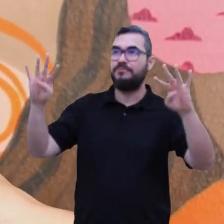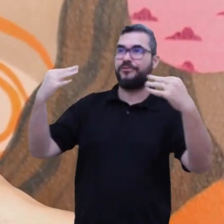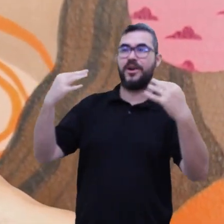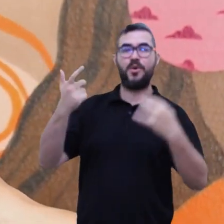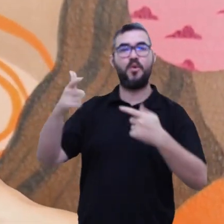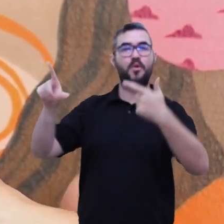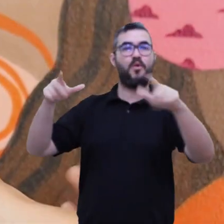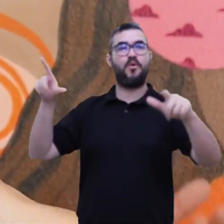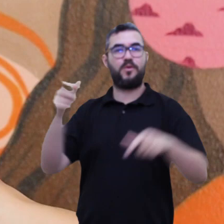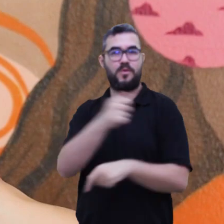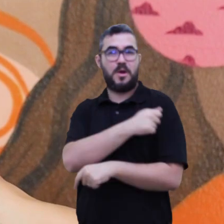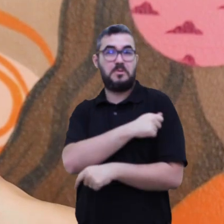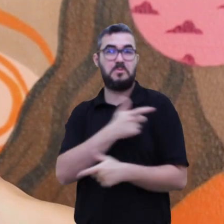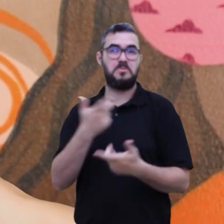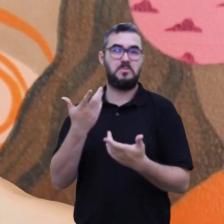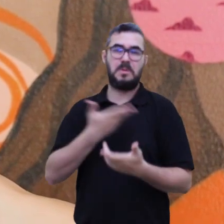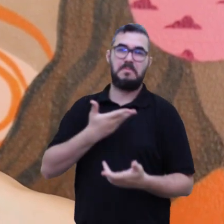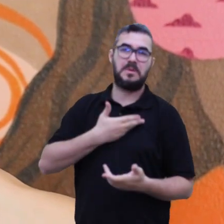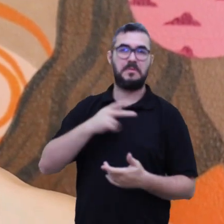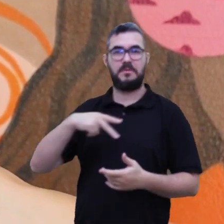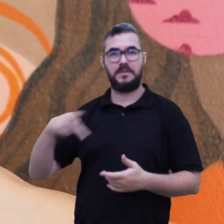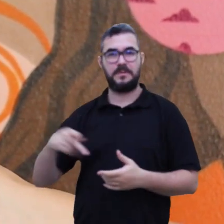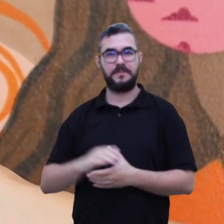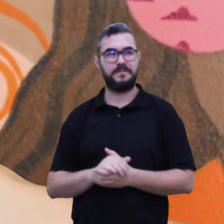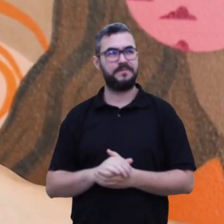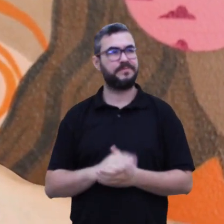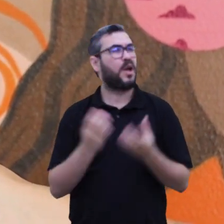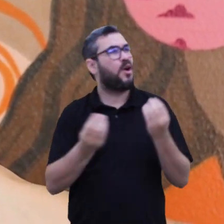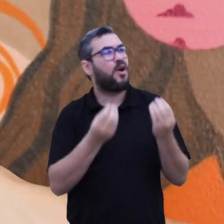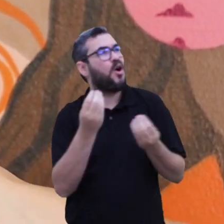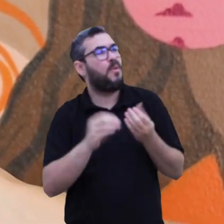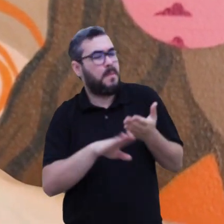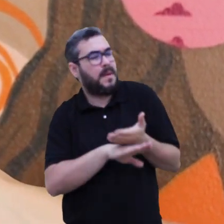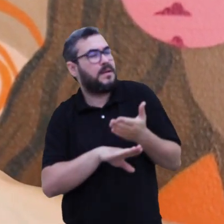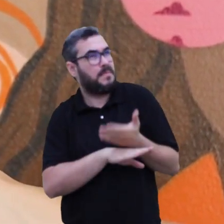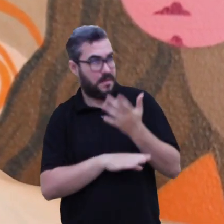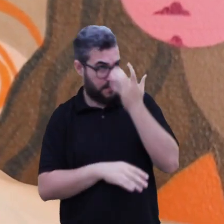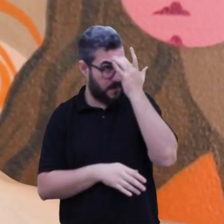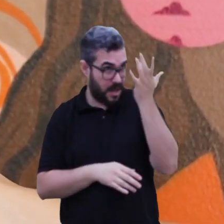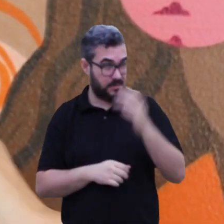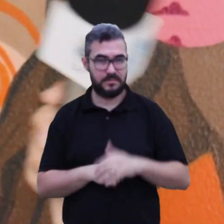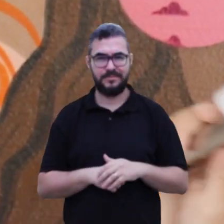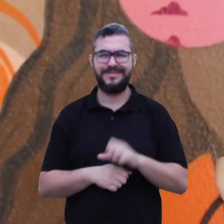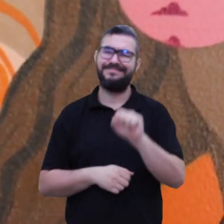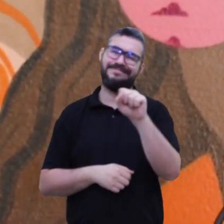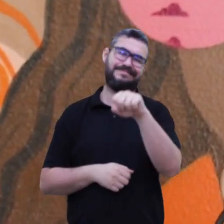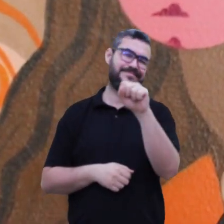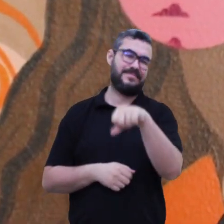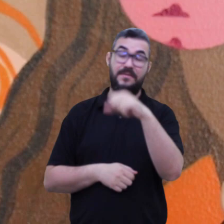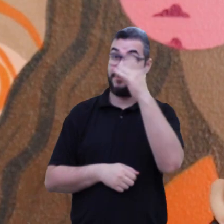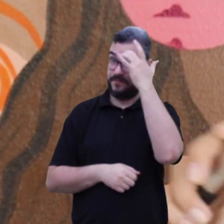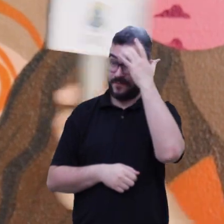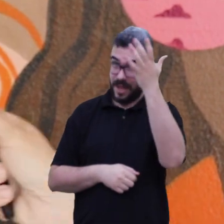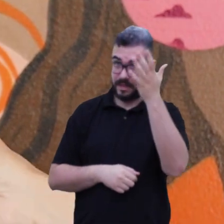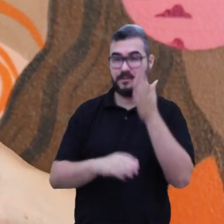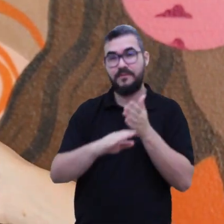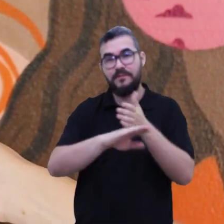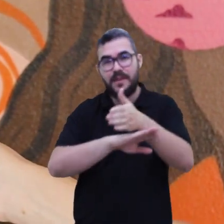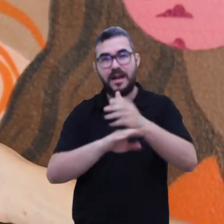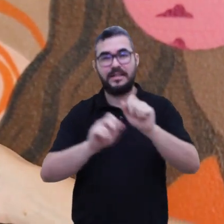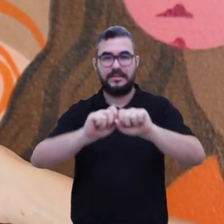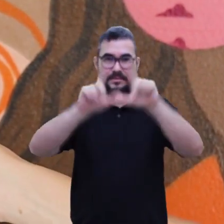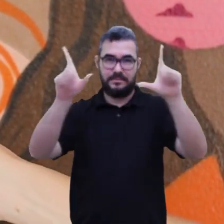outros estudantes, para outros servidores. Então, é esse momento de integração que vai ser muito rico. Como é faz para participar? É fácil?